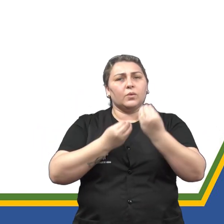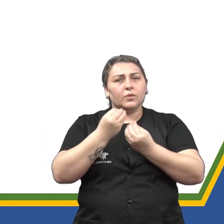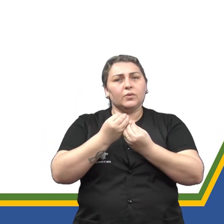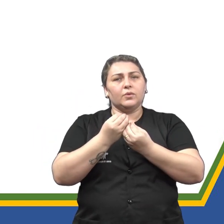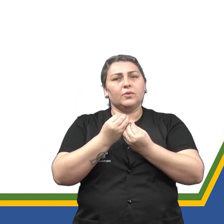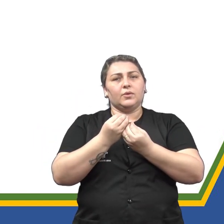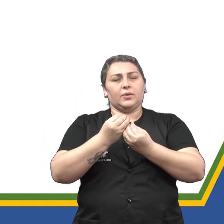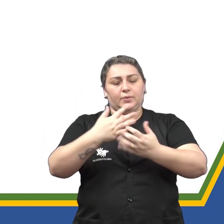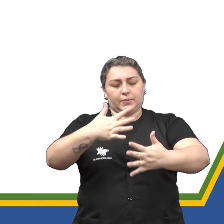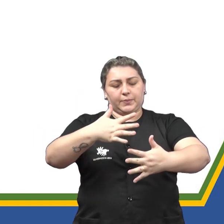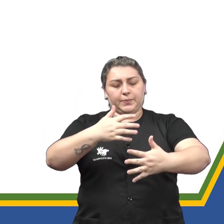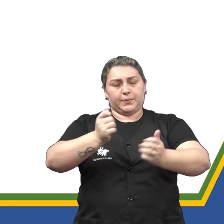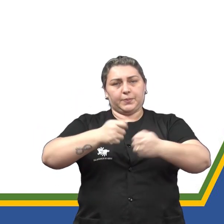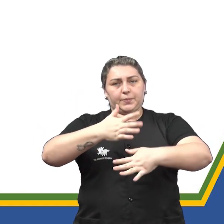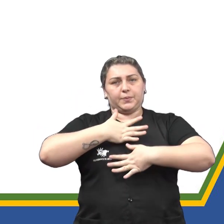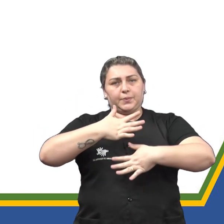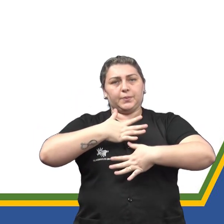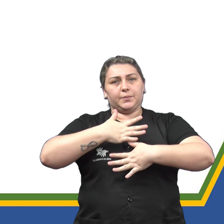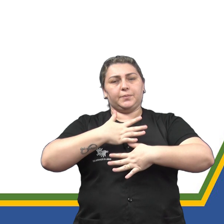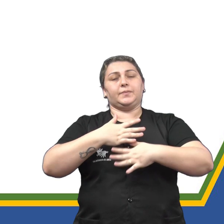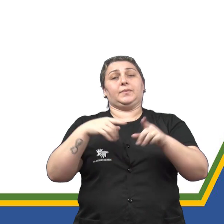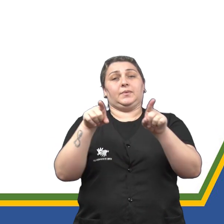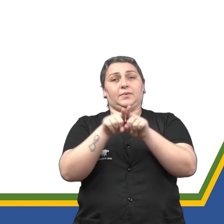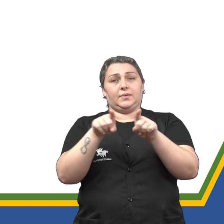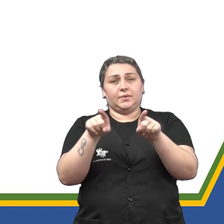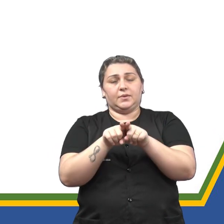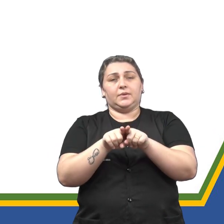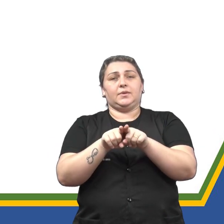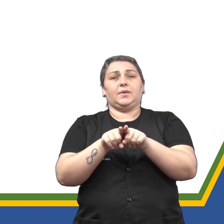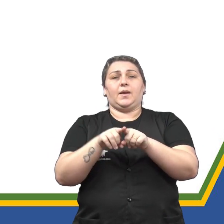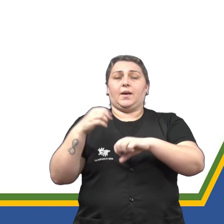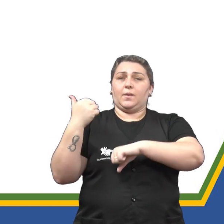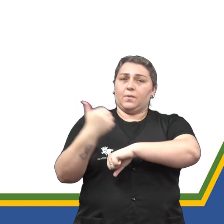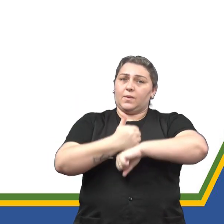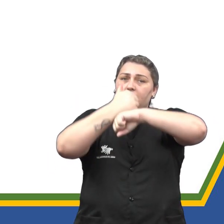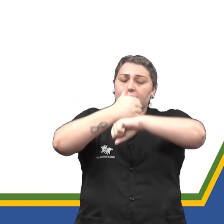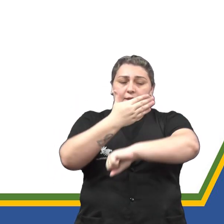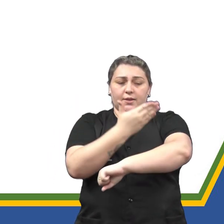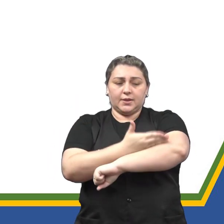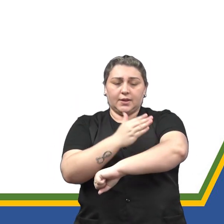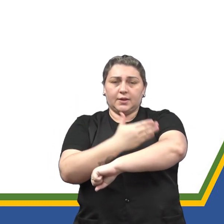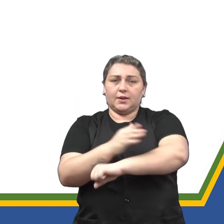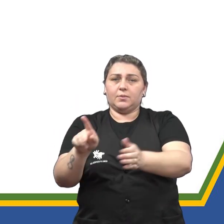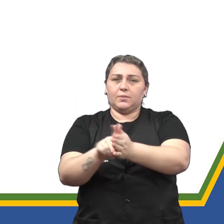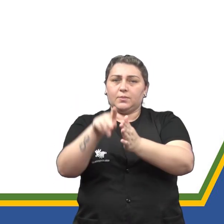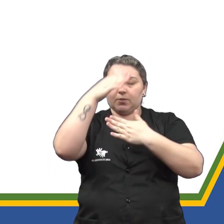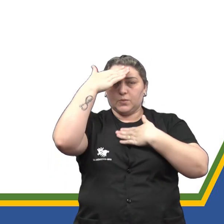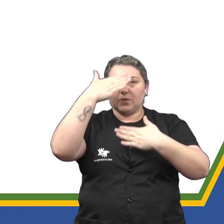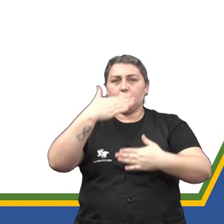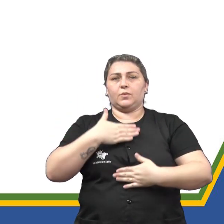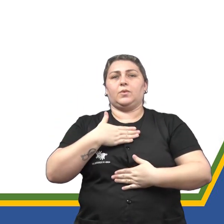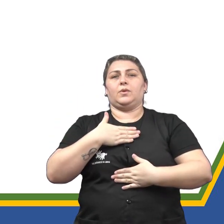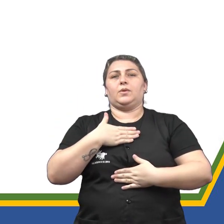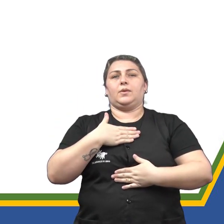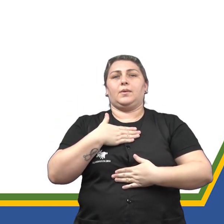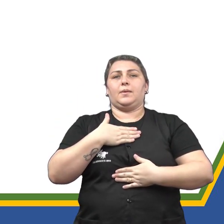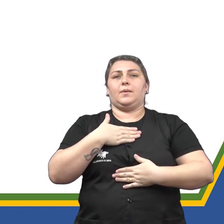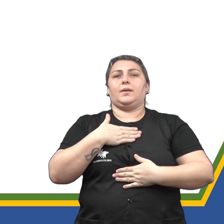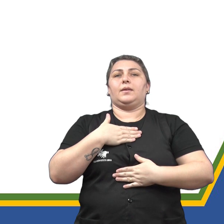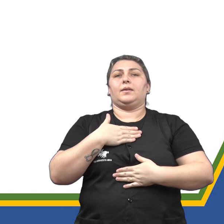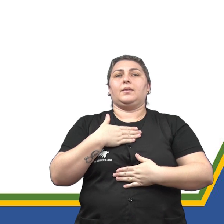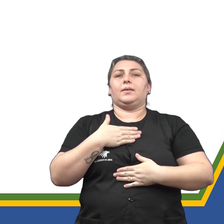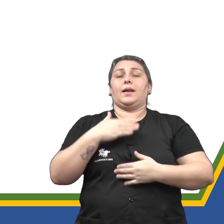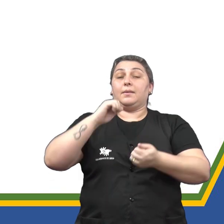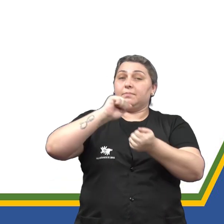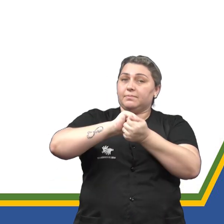capacidades motoras pode ser definida como todo atributo ou qualidade treinável de um organismo, ou seja, passíveis